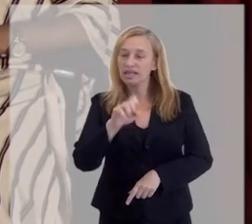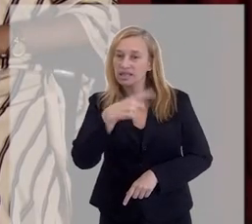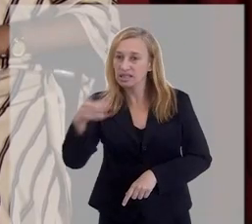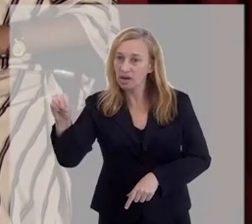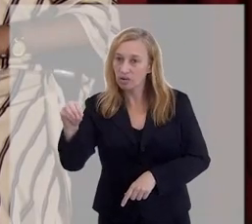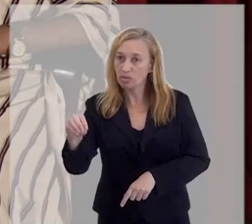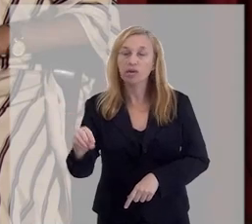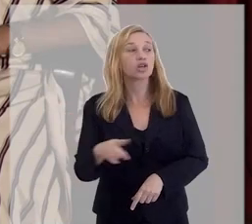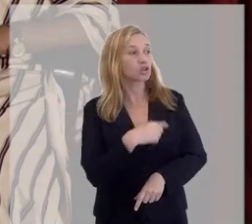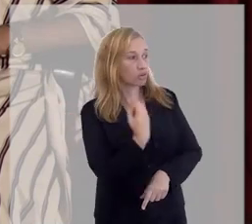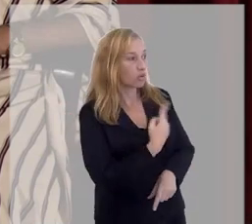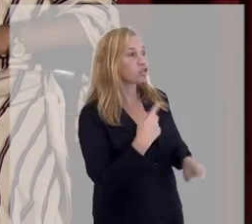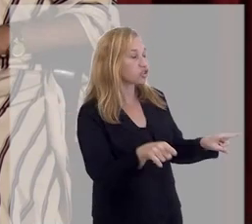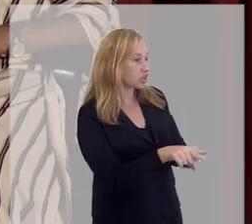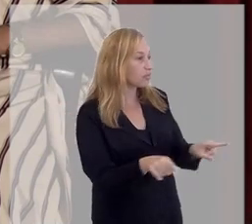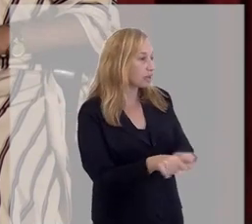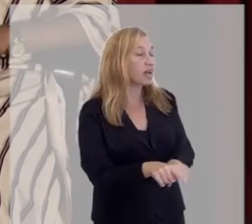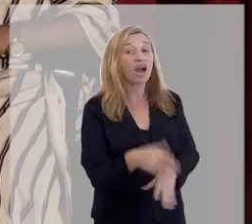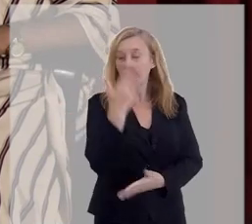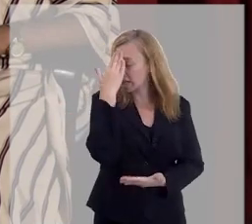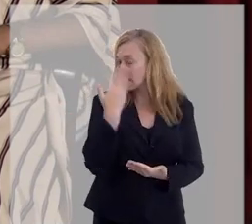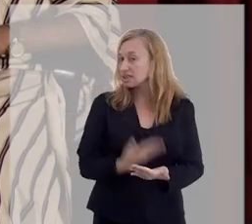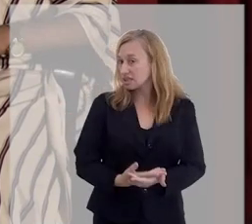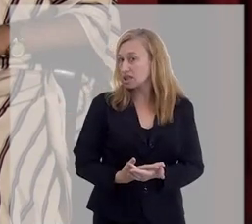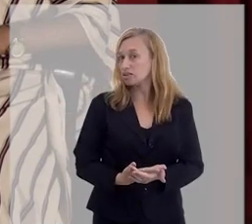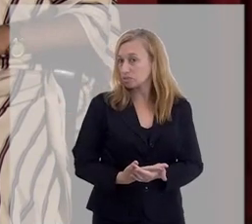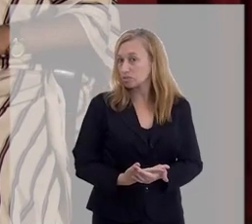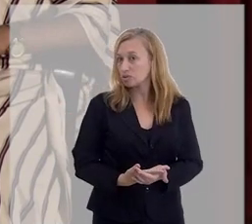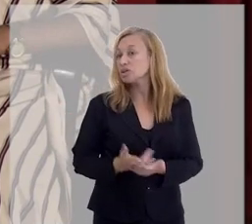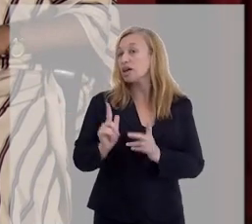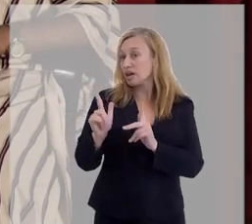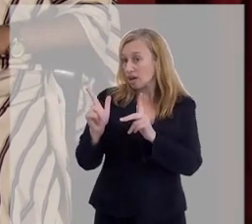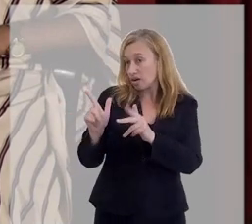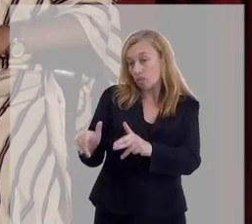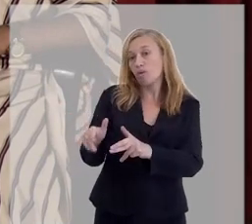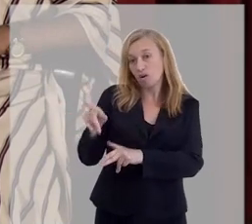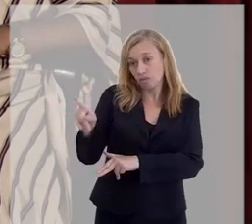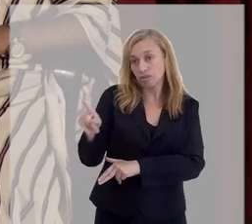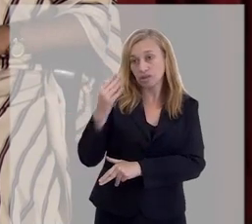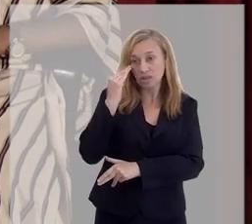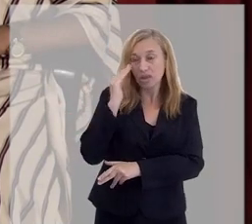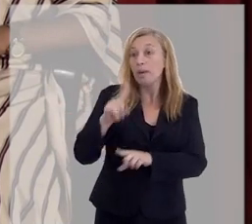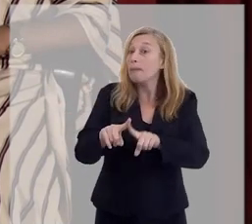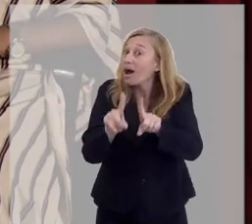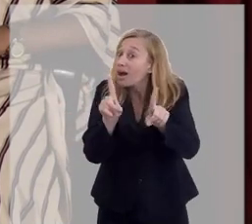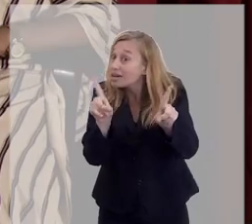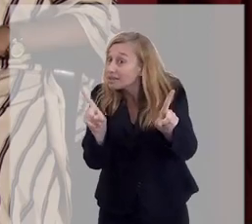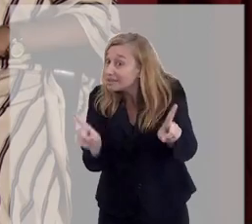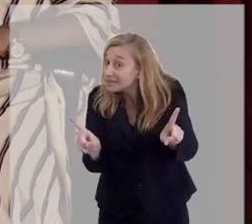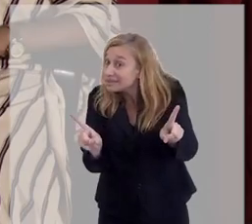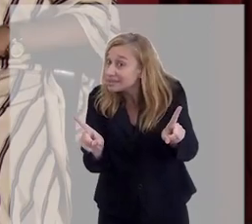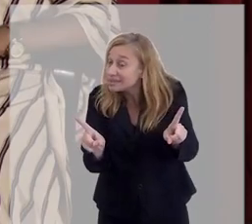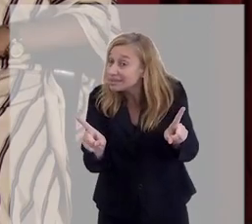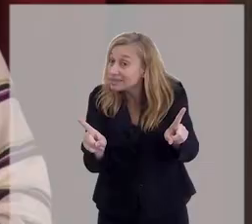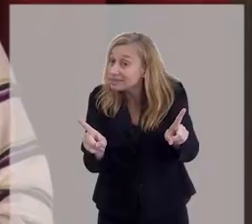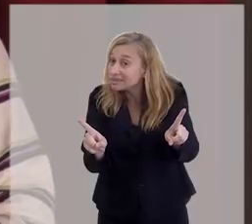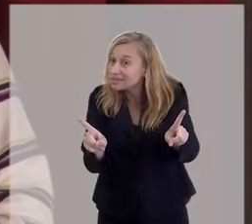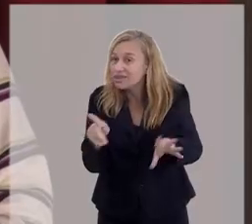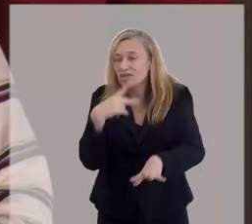Perfeito. Então, nós também acreditamos que temos algo em comum. Em algum momento, vai passar por isso. Mas,